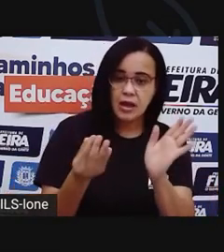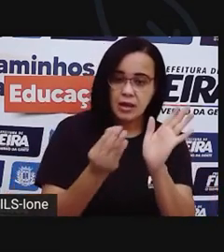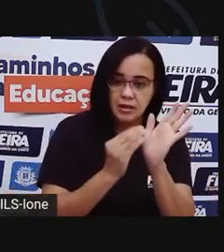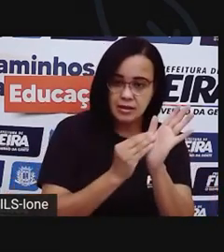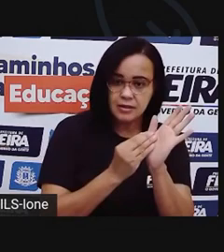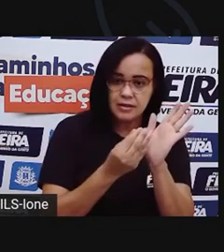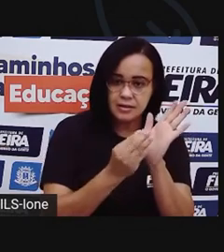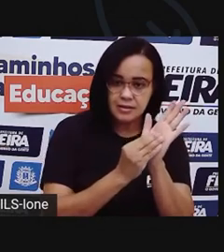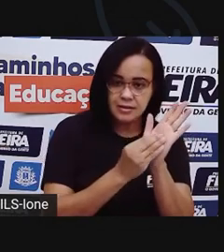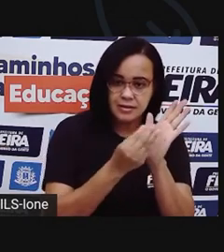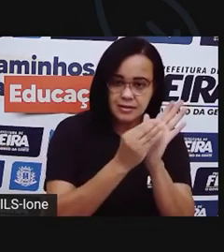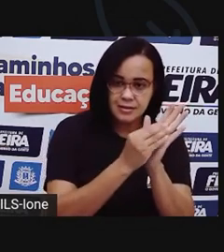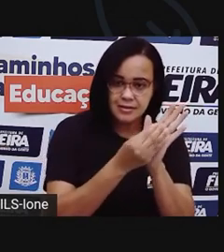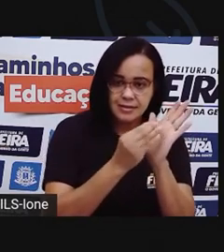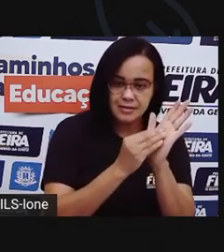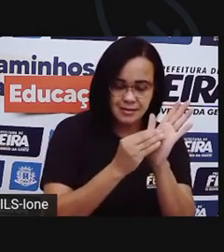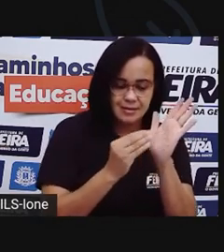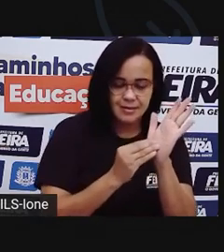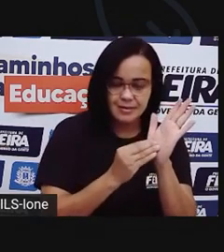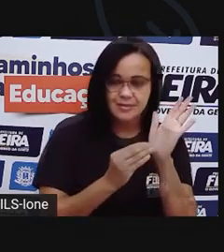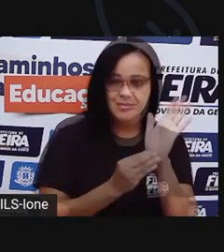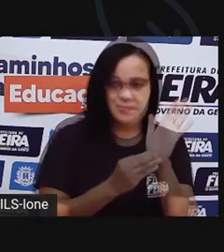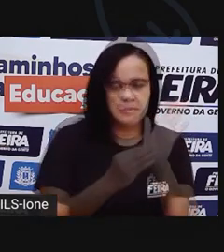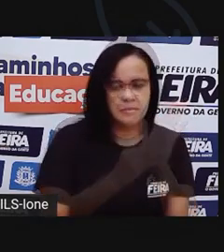Aí tem que ter paciência para ir montando.